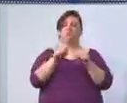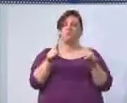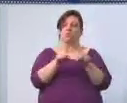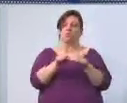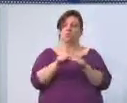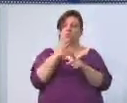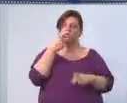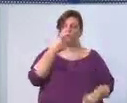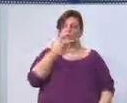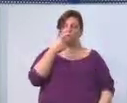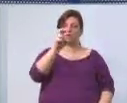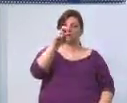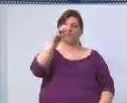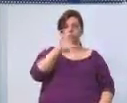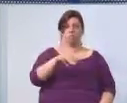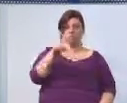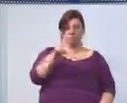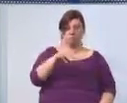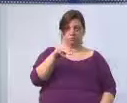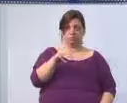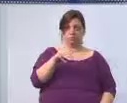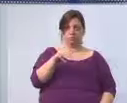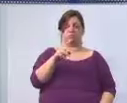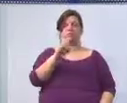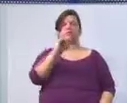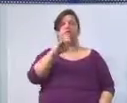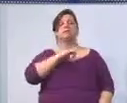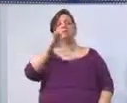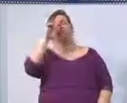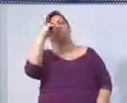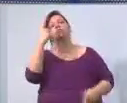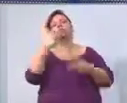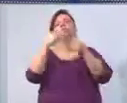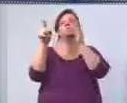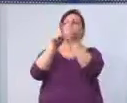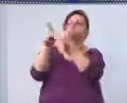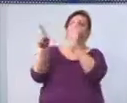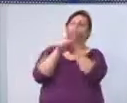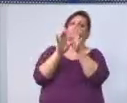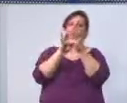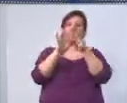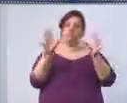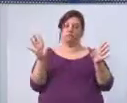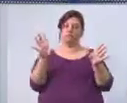usando a palavra por 5 minutos para tirar dúvidas, fazer questionamento,